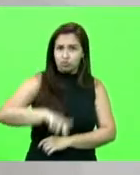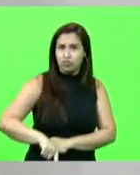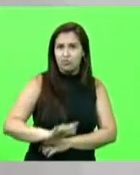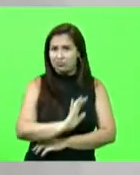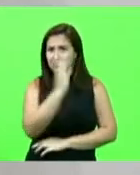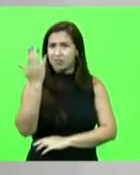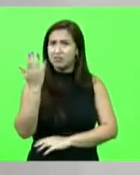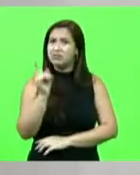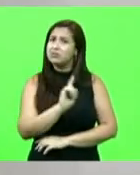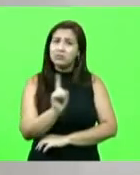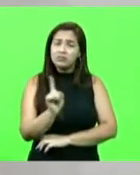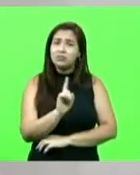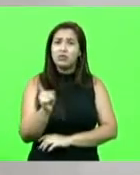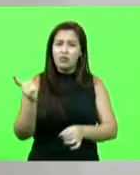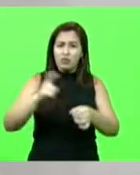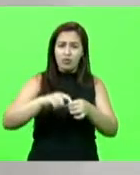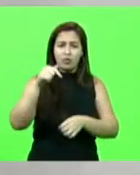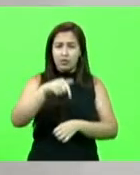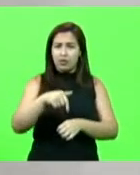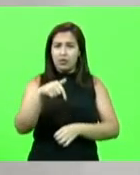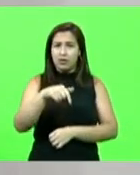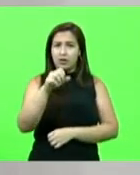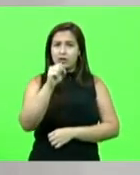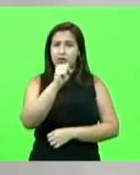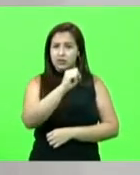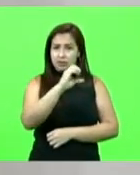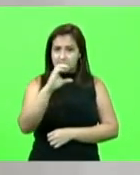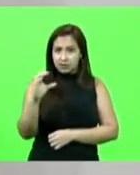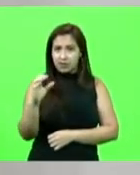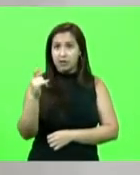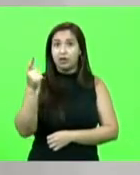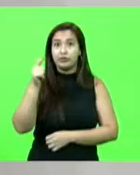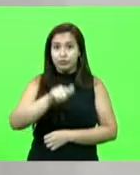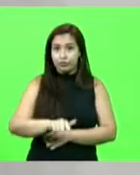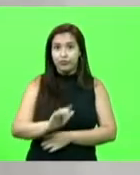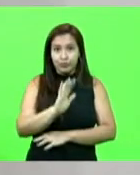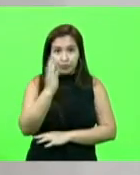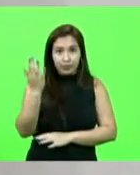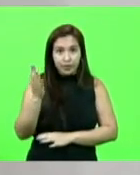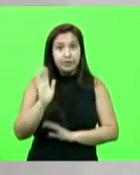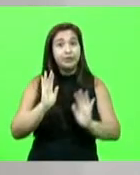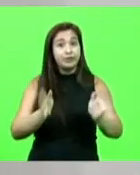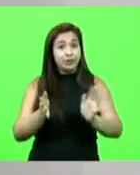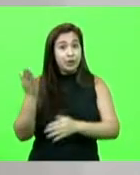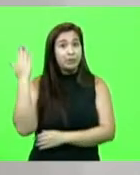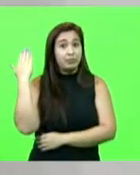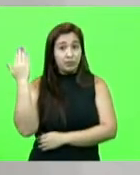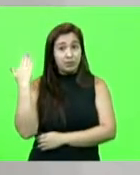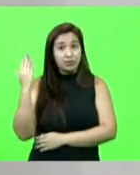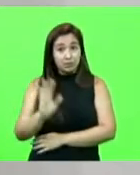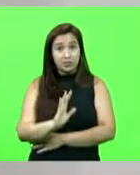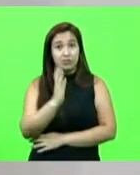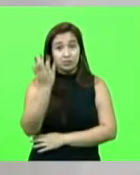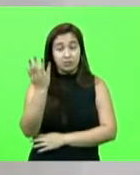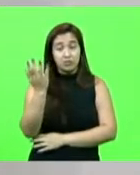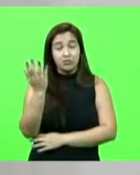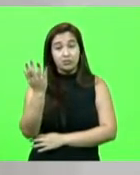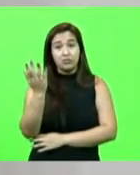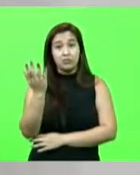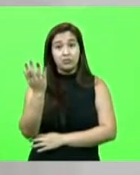continuem acontecendo aqui no nosso estado de Santa Catarina, como nós bem vimos que aconteceu em uma igreja, em uma capela